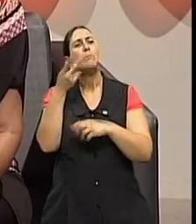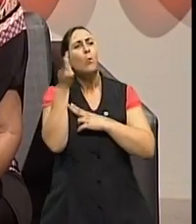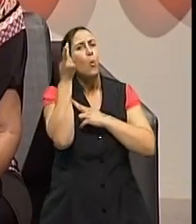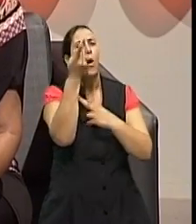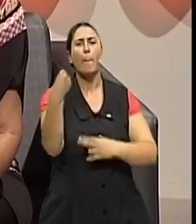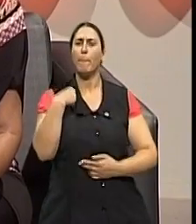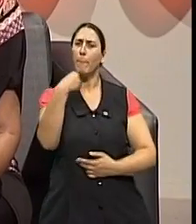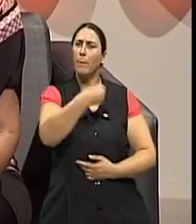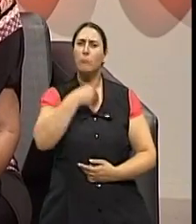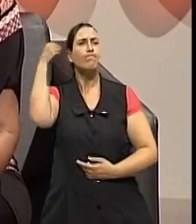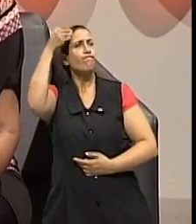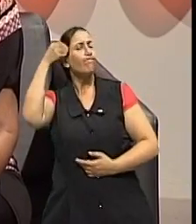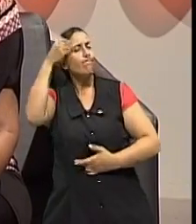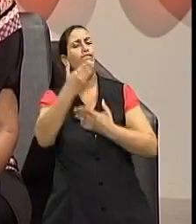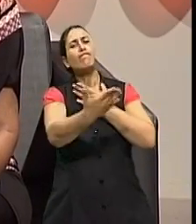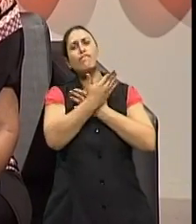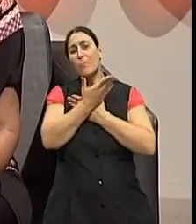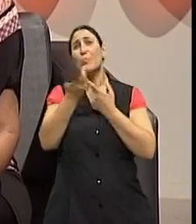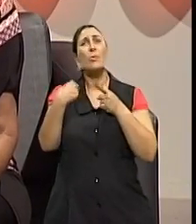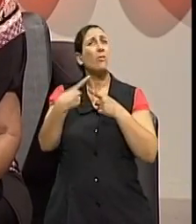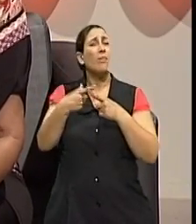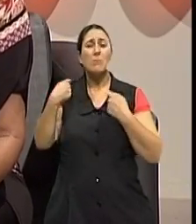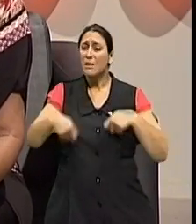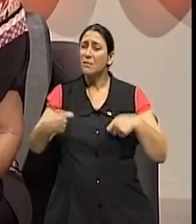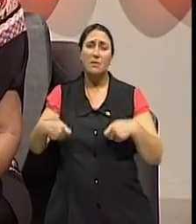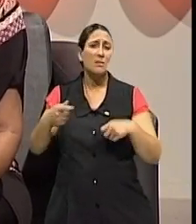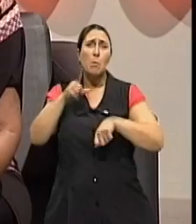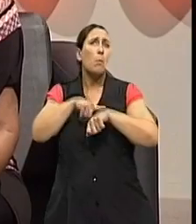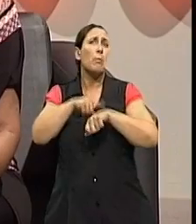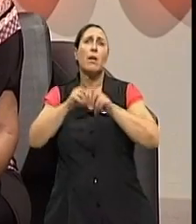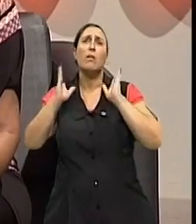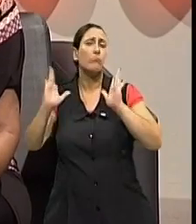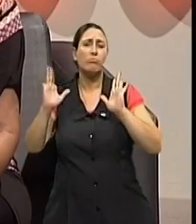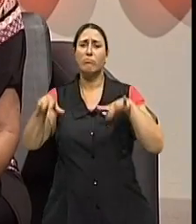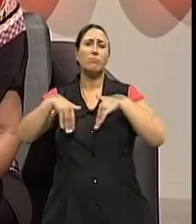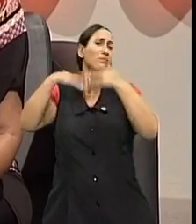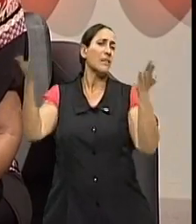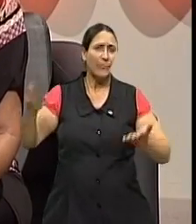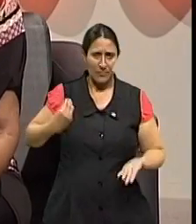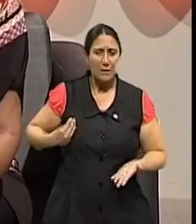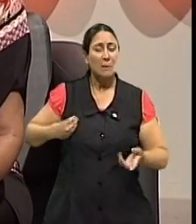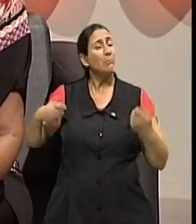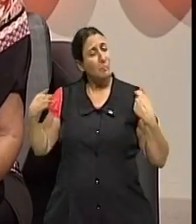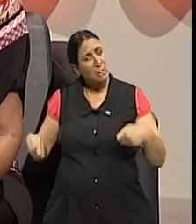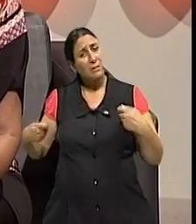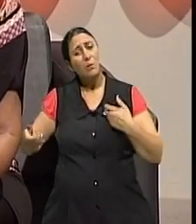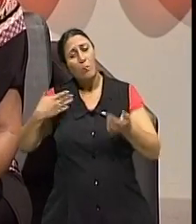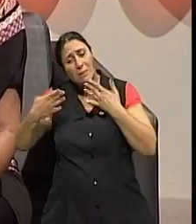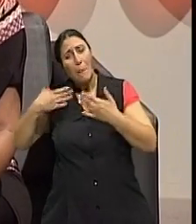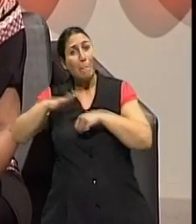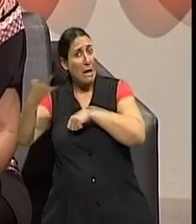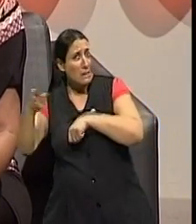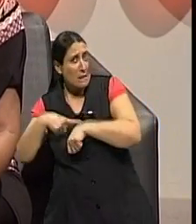necessário. E todos nós vamos precisar. Num momento X da vida, vai se precisar menos tempo, mais